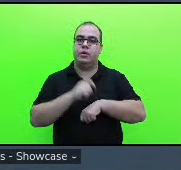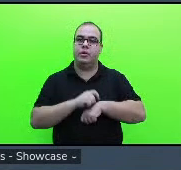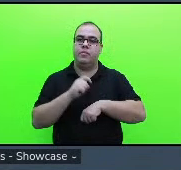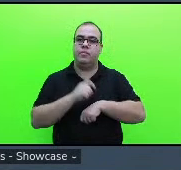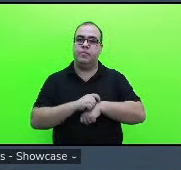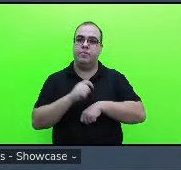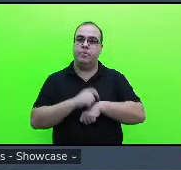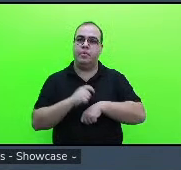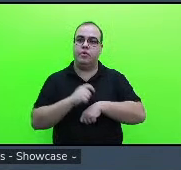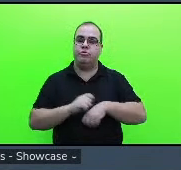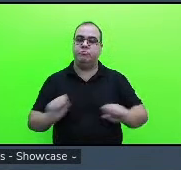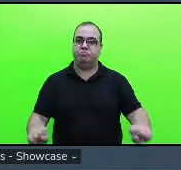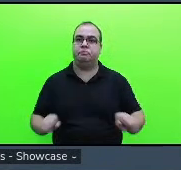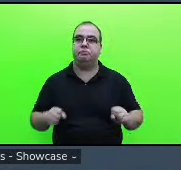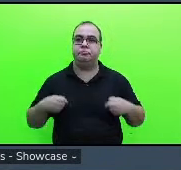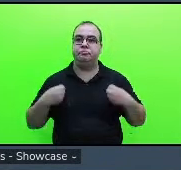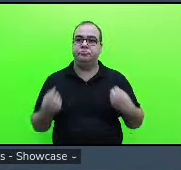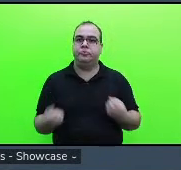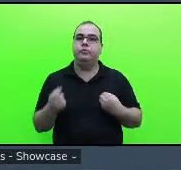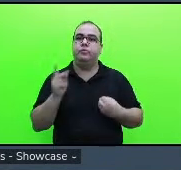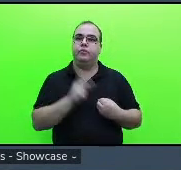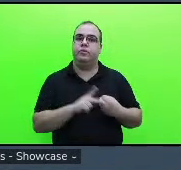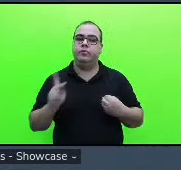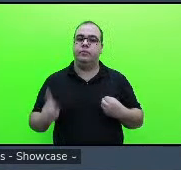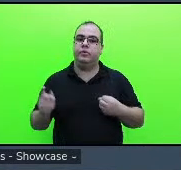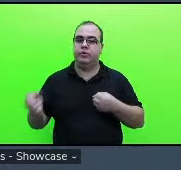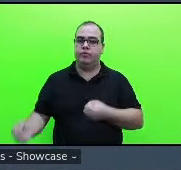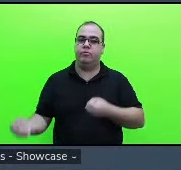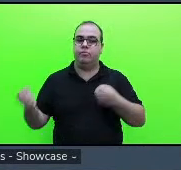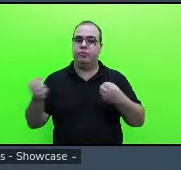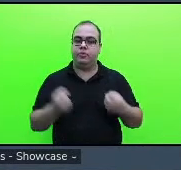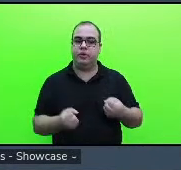e aí os professores vão poder fazer as perguntas